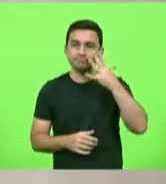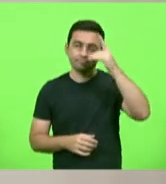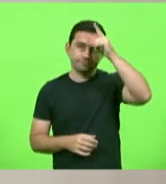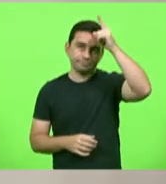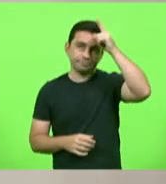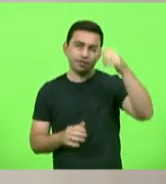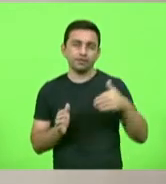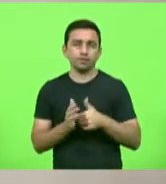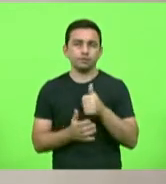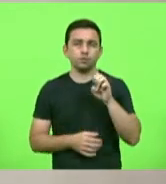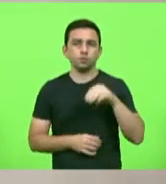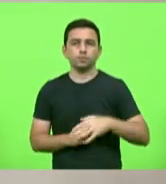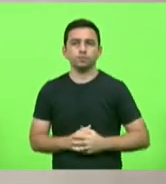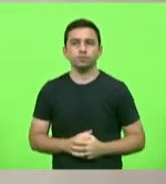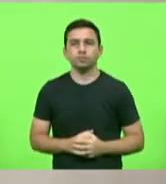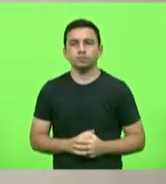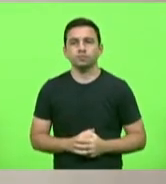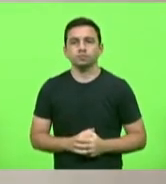por 10 minutos, deputado.